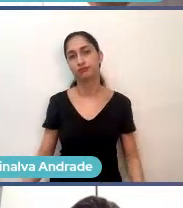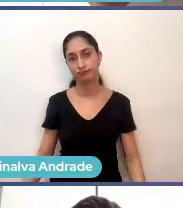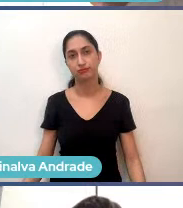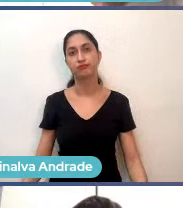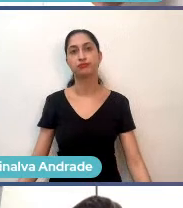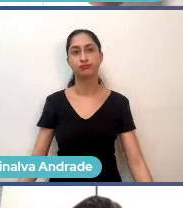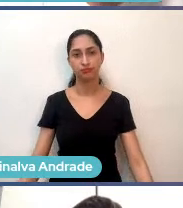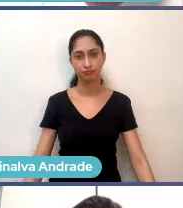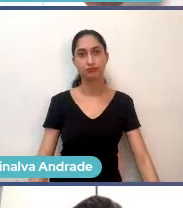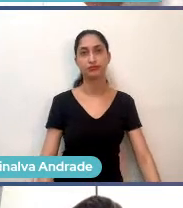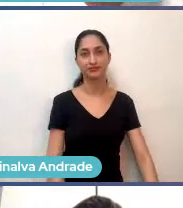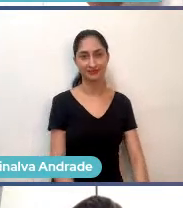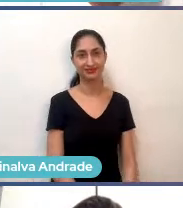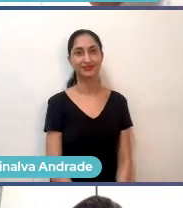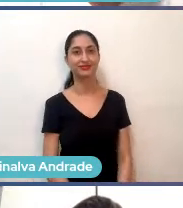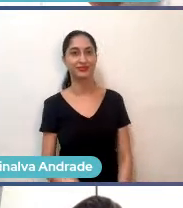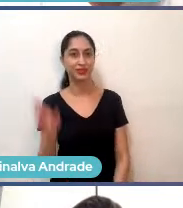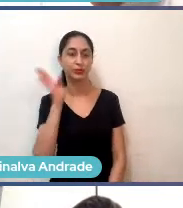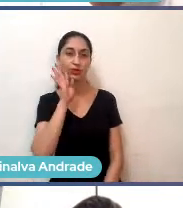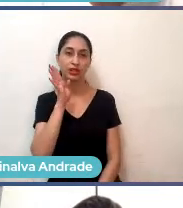Entendi, Laís. Legal.